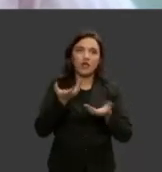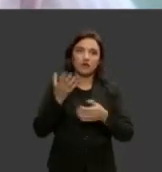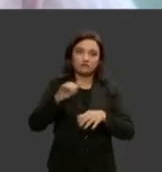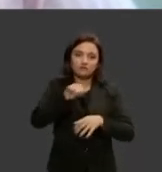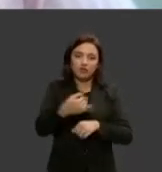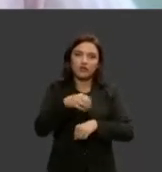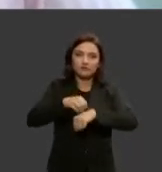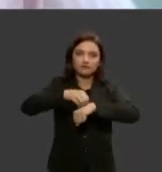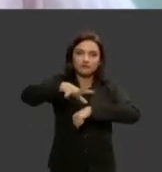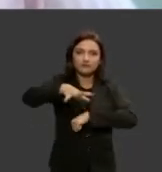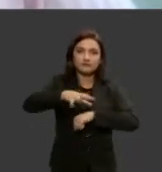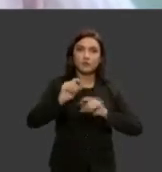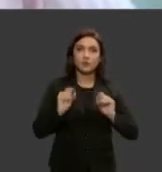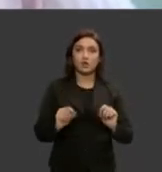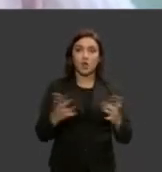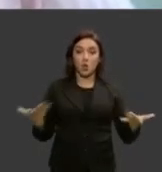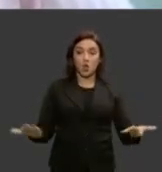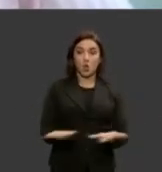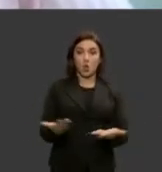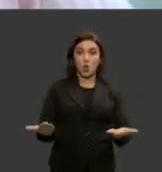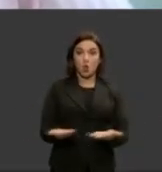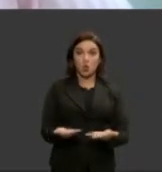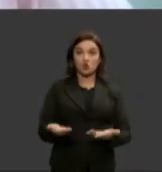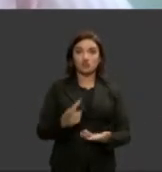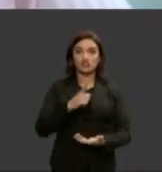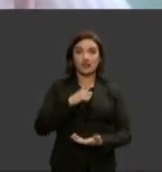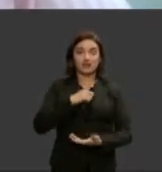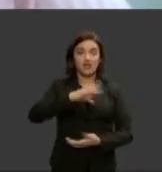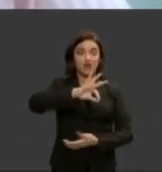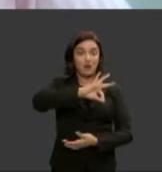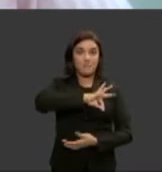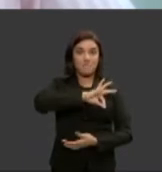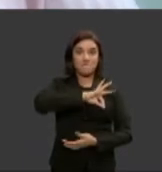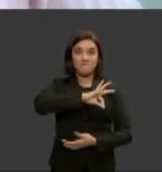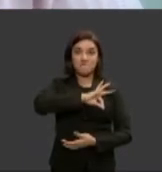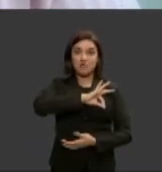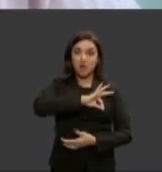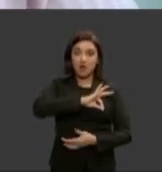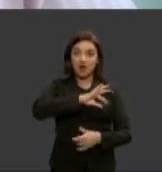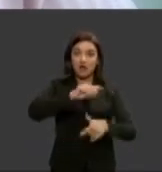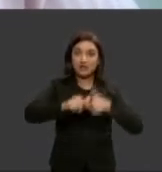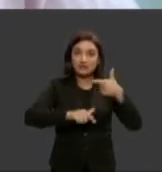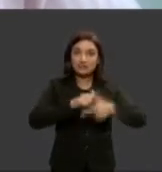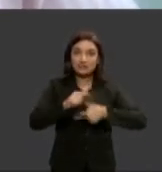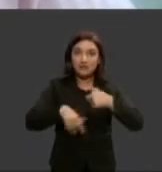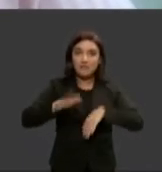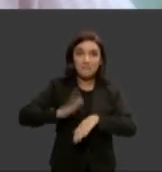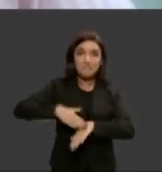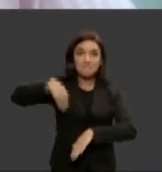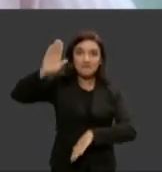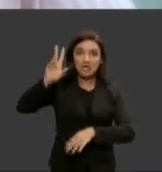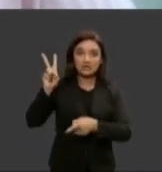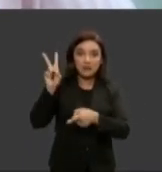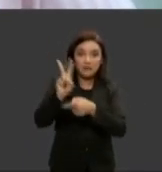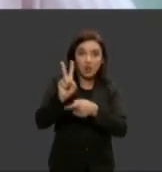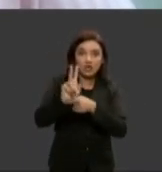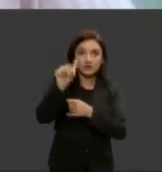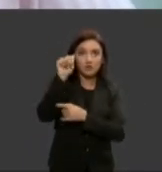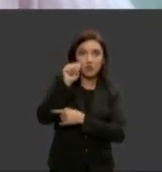acompanhando nós hoje fizemos a maior operação policial da história do Brasil na proteção da mulher